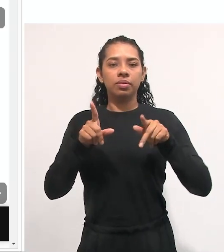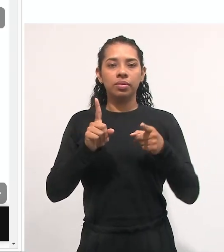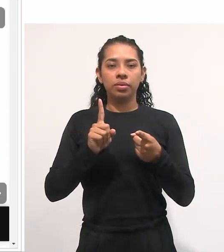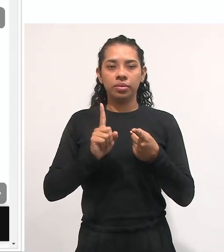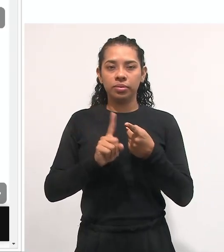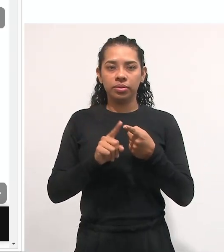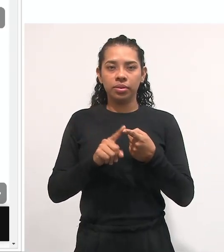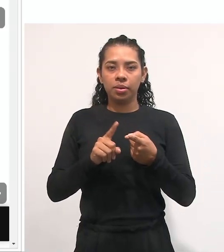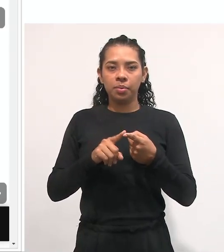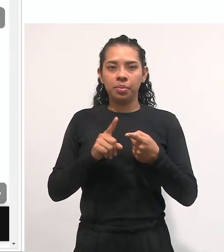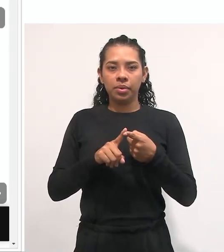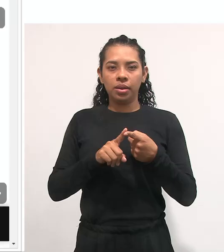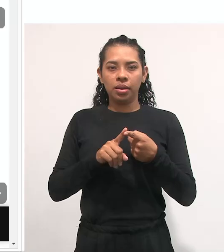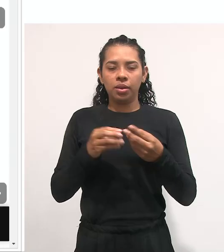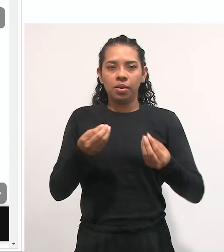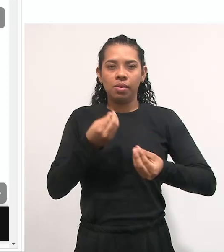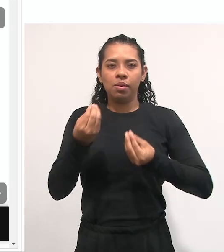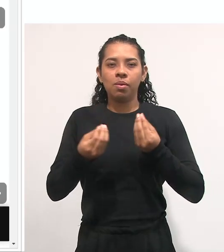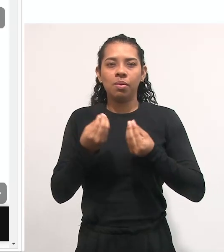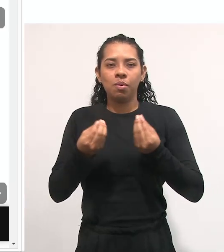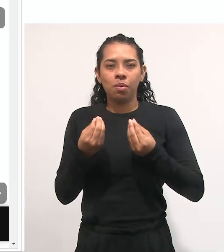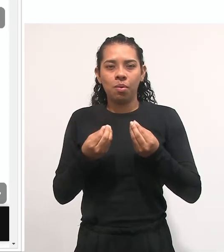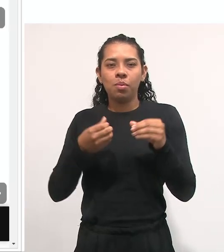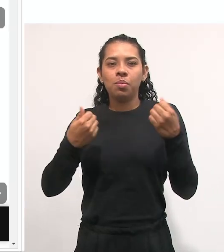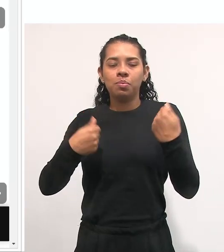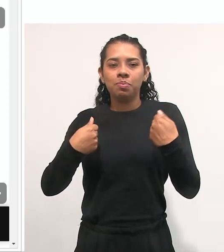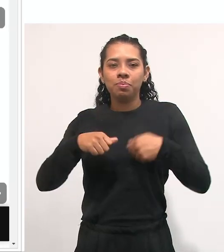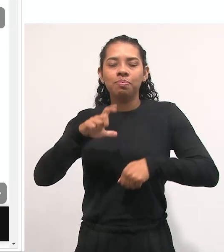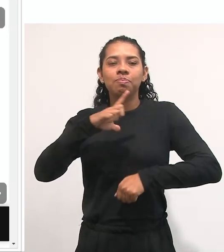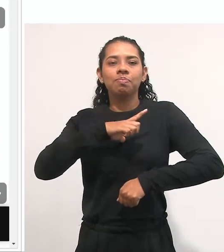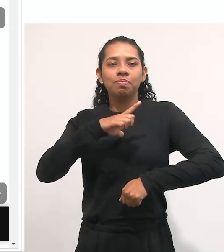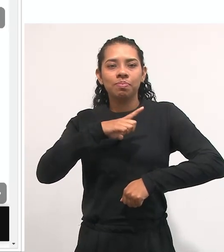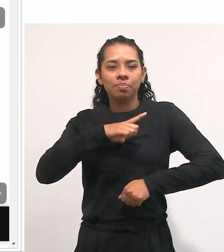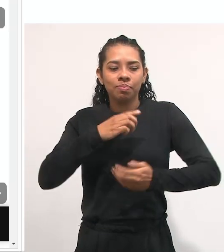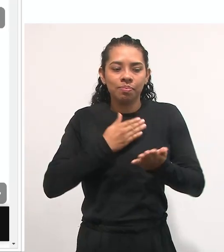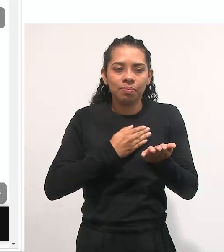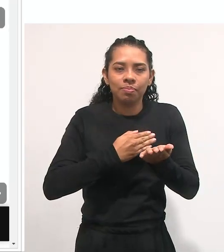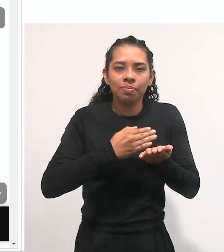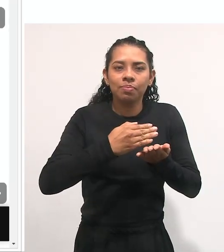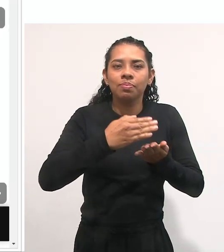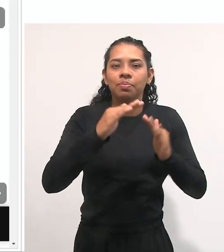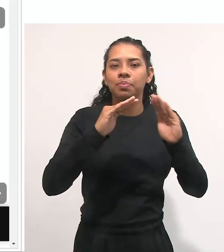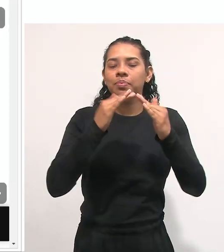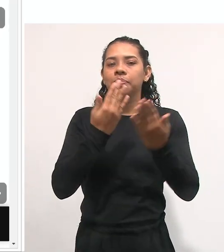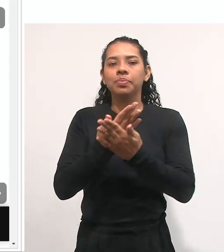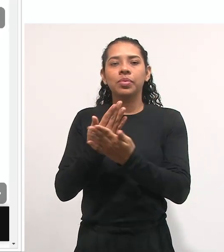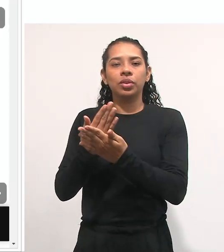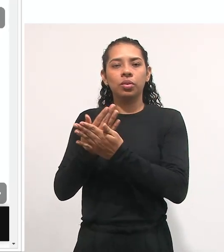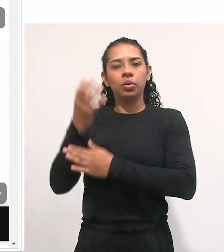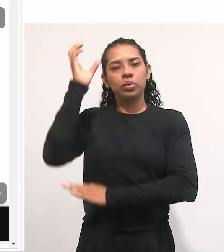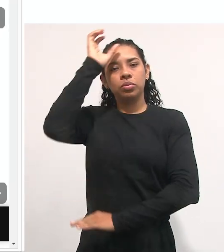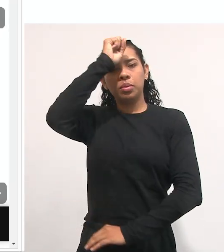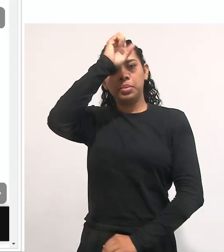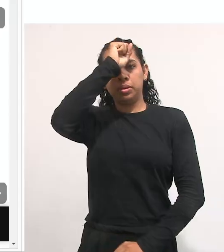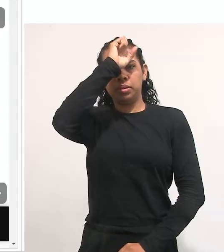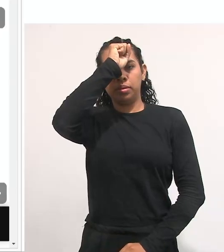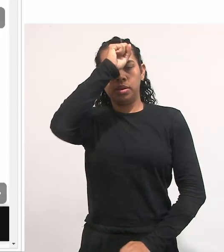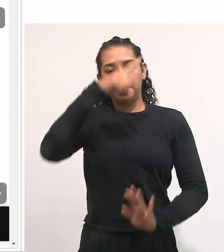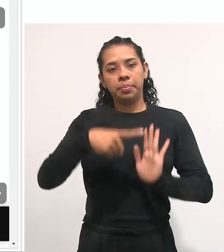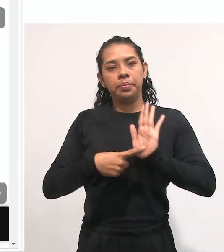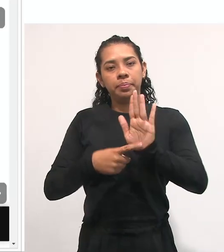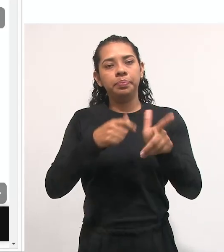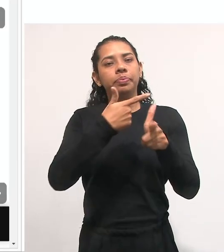dispositivos didáticos favoráveis a uma regulação contínua das aprendizagens. Identificar e problematizar